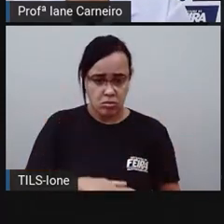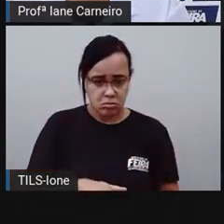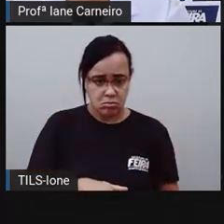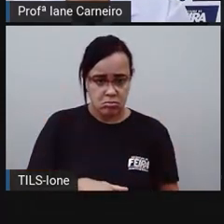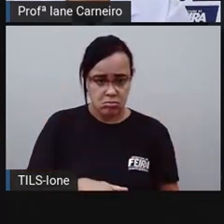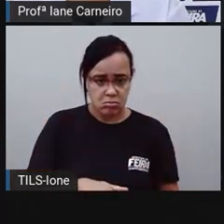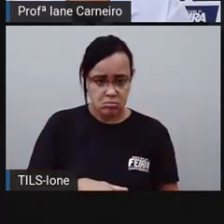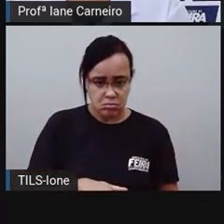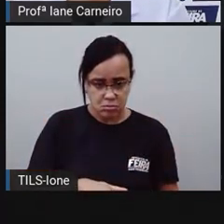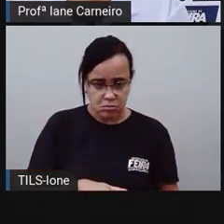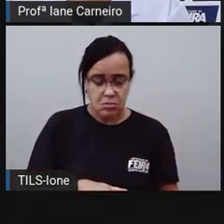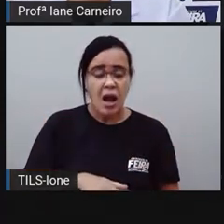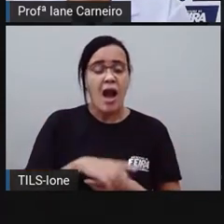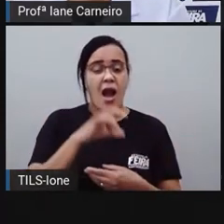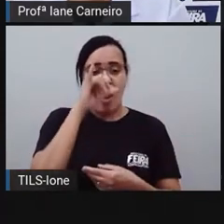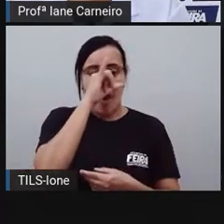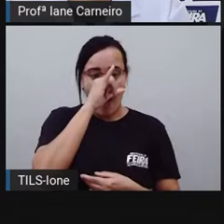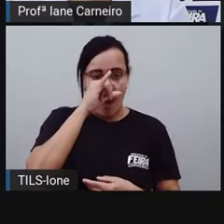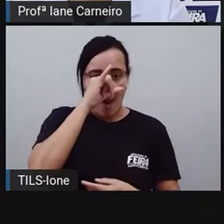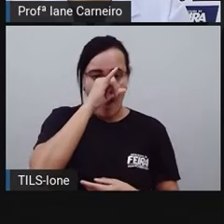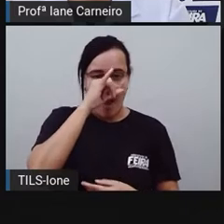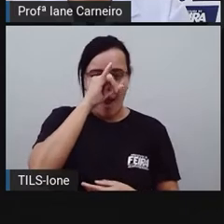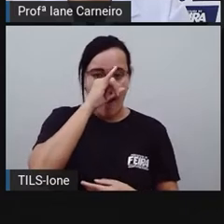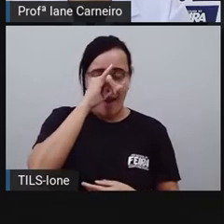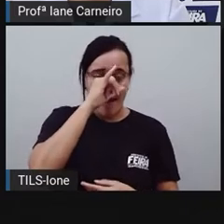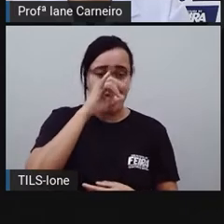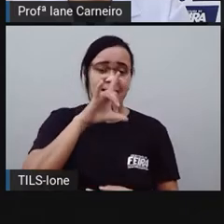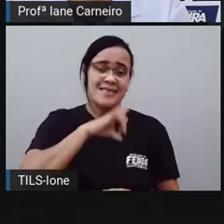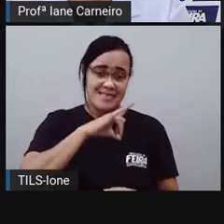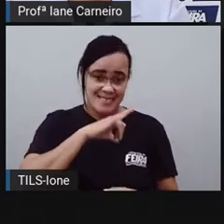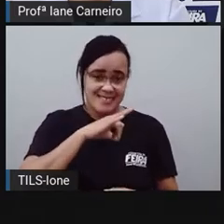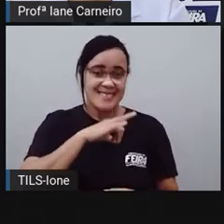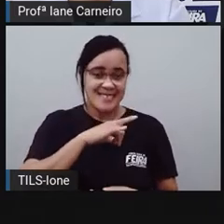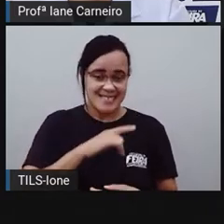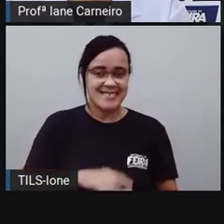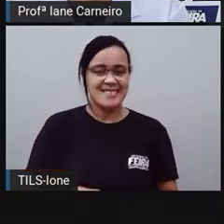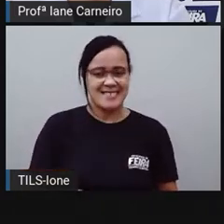O porco, né? A Pró vai colocar o porco lá em cima.